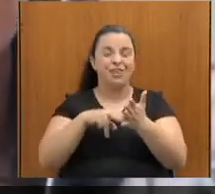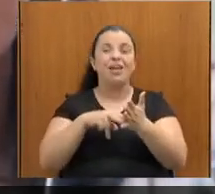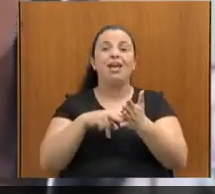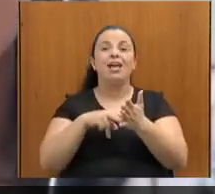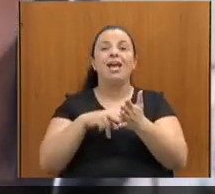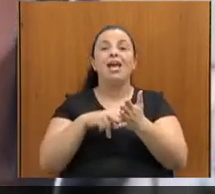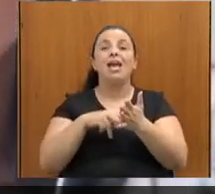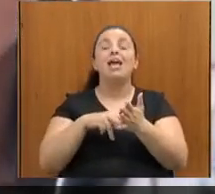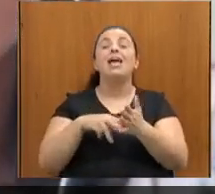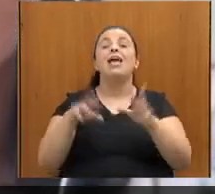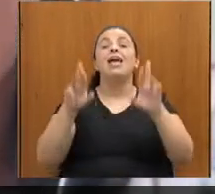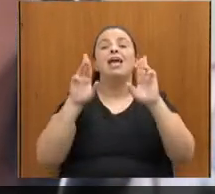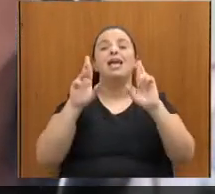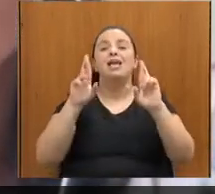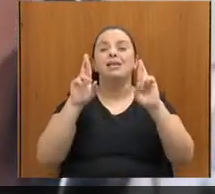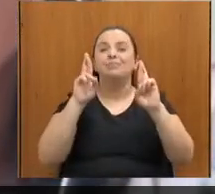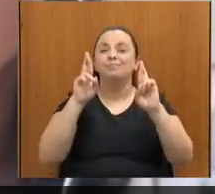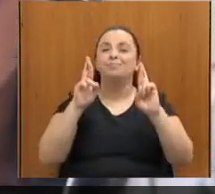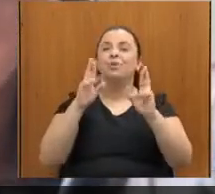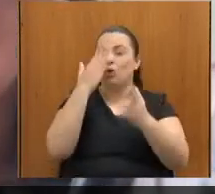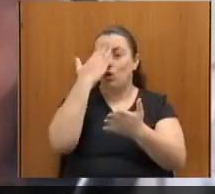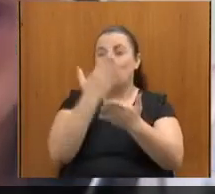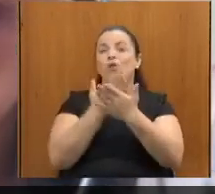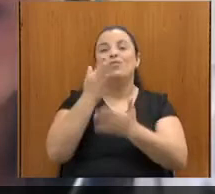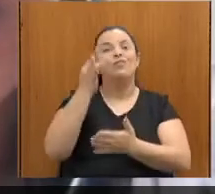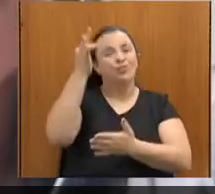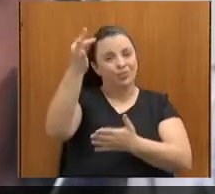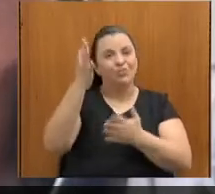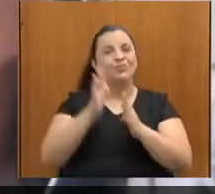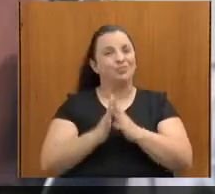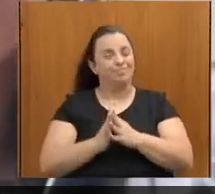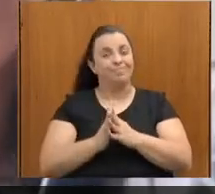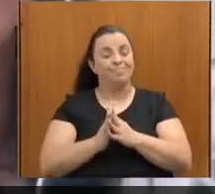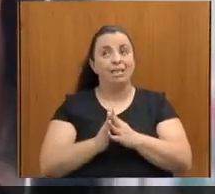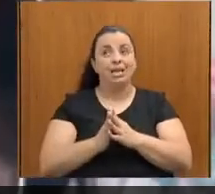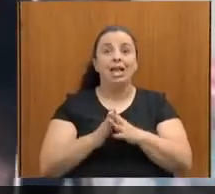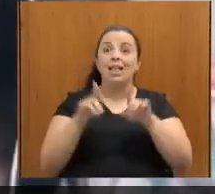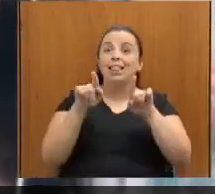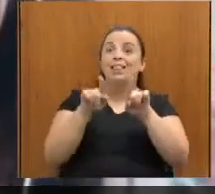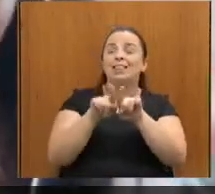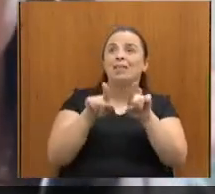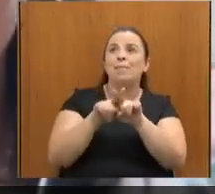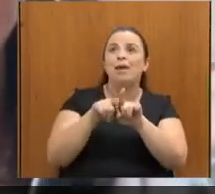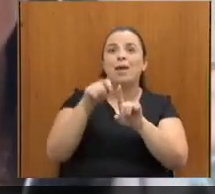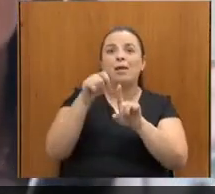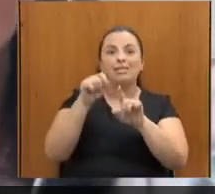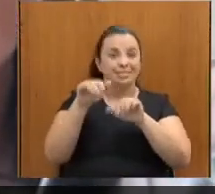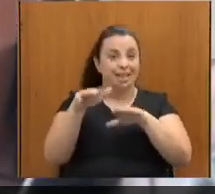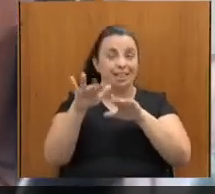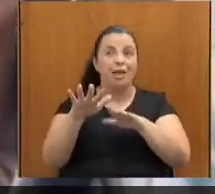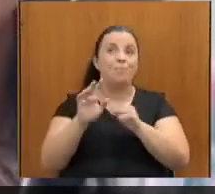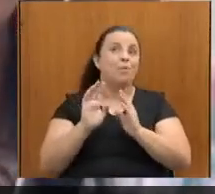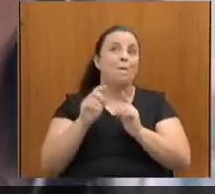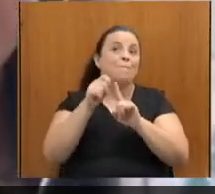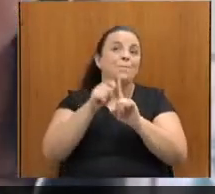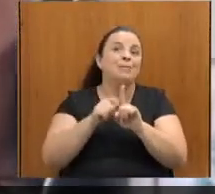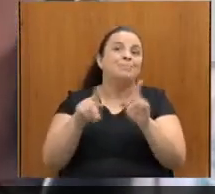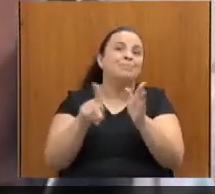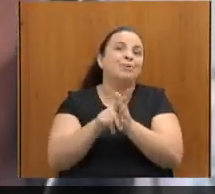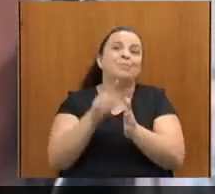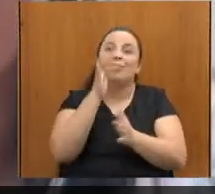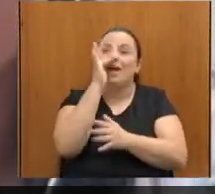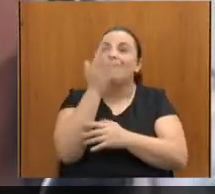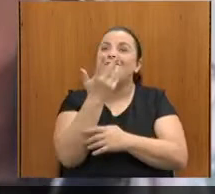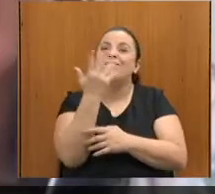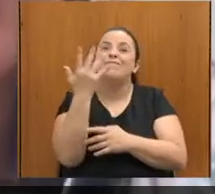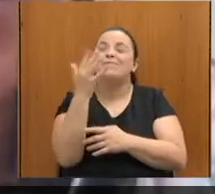no mês, que é o mês da primavera, que é o mês do reflorescimento, e aí com ela resfunde também